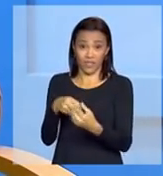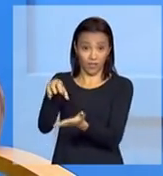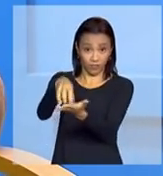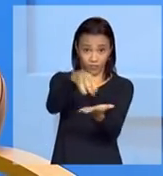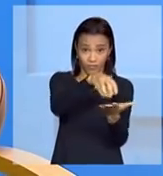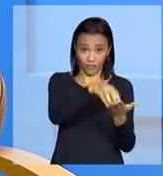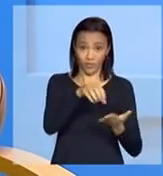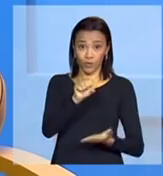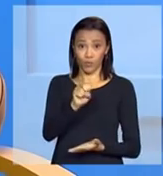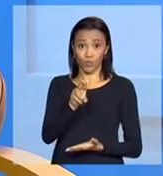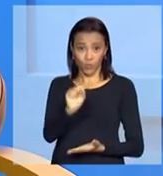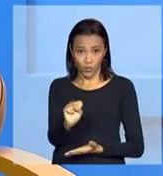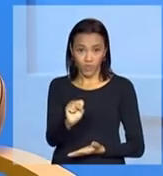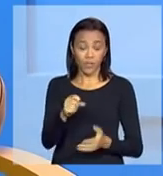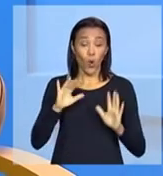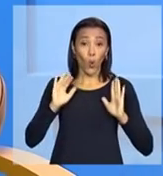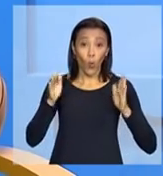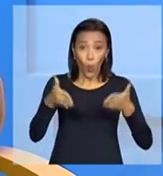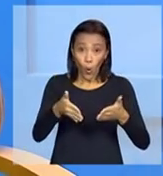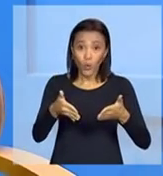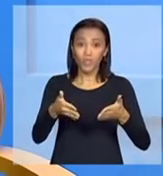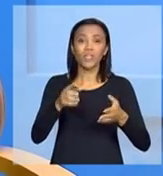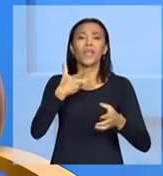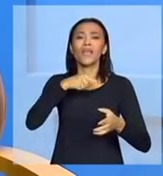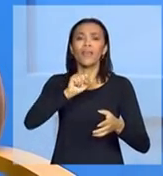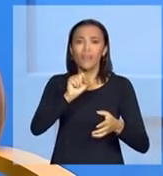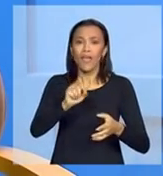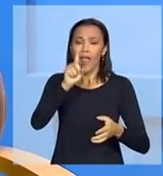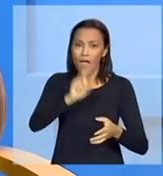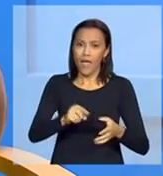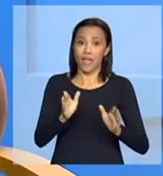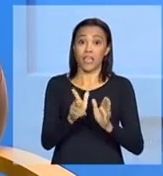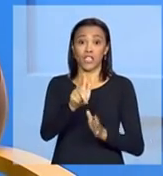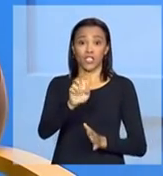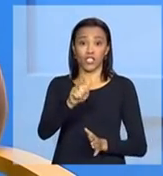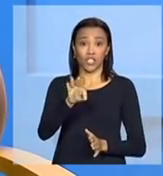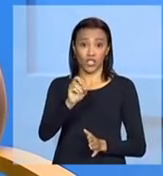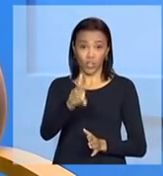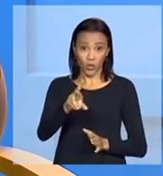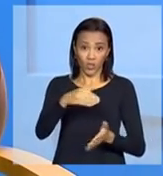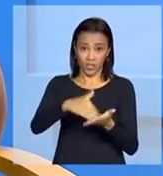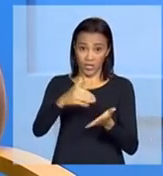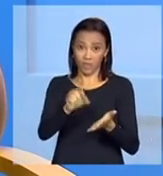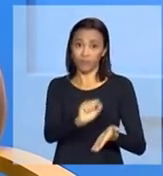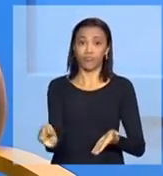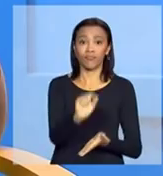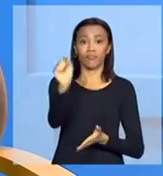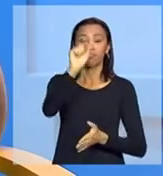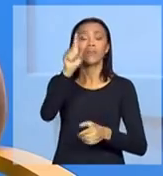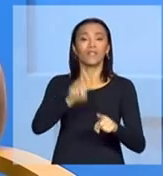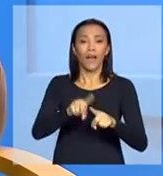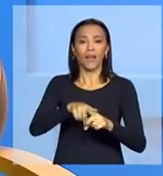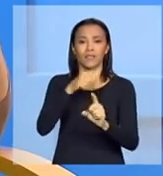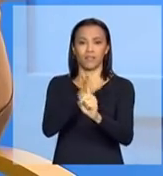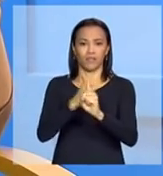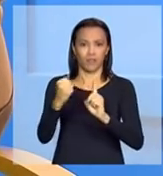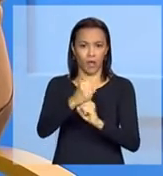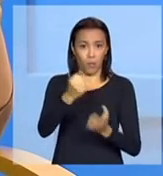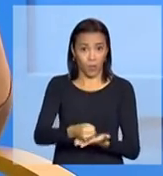SUAS. O público-alvo desta tele são os gestores estaduais das secretarias de assistência social,